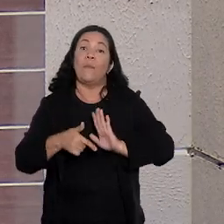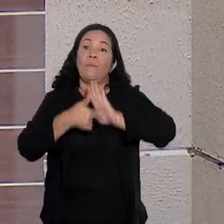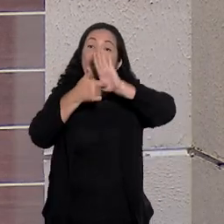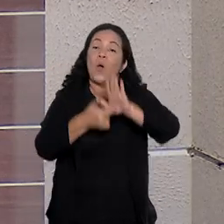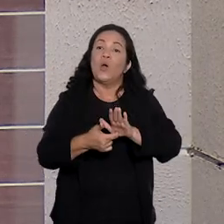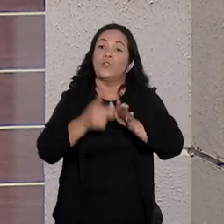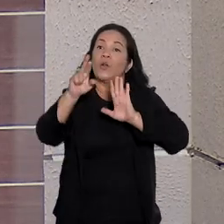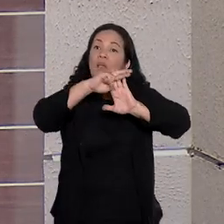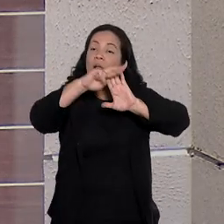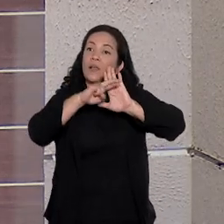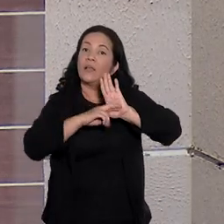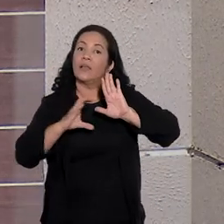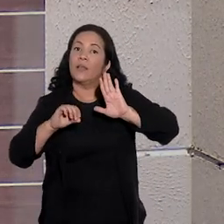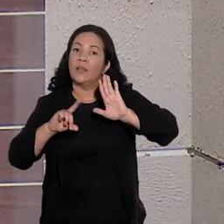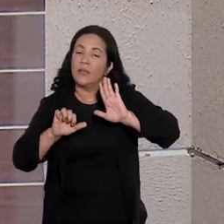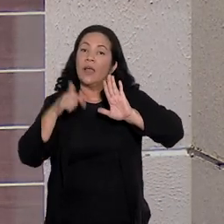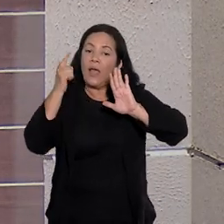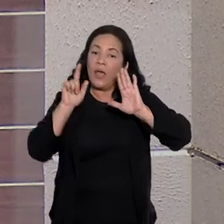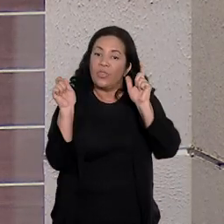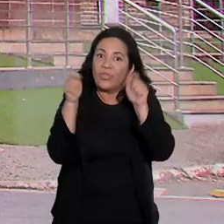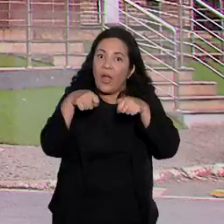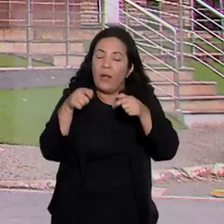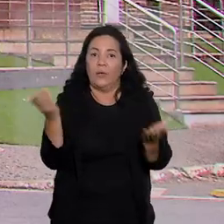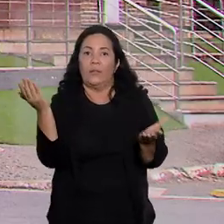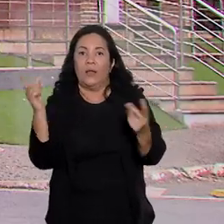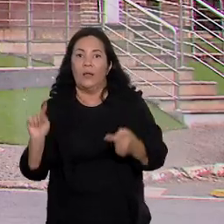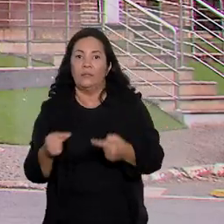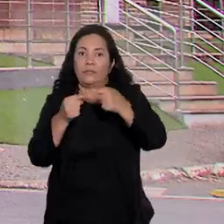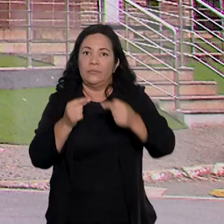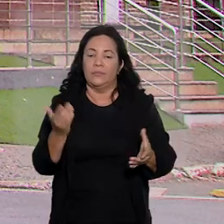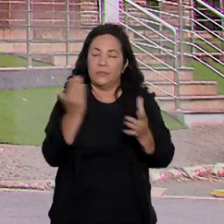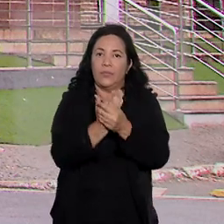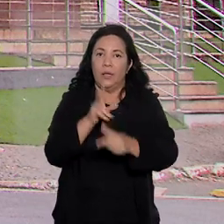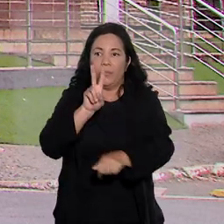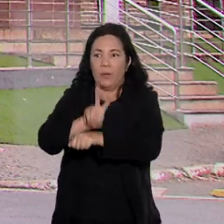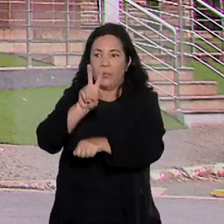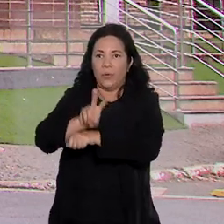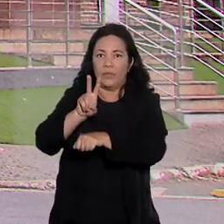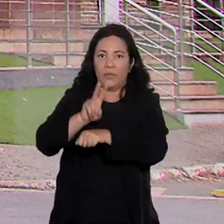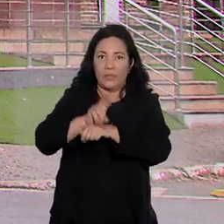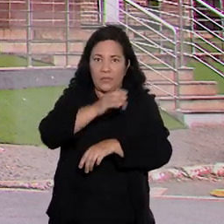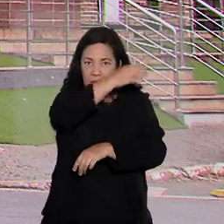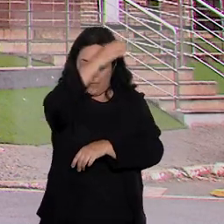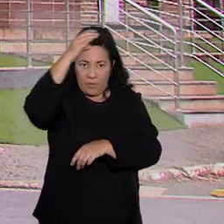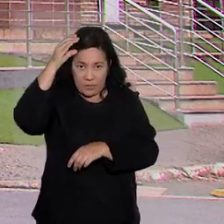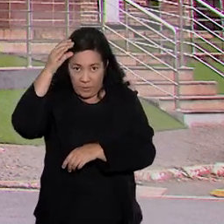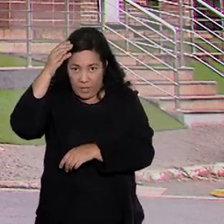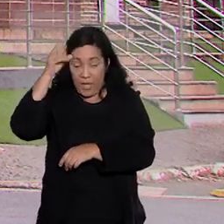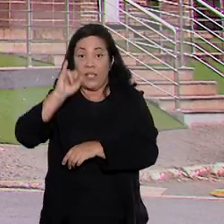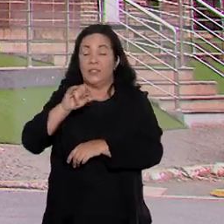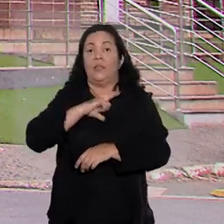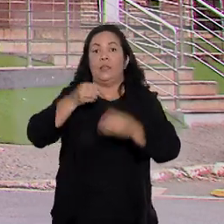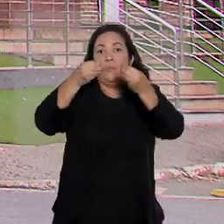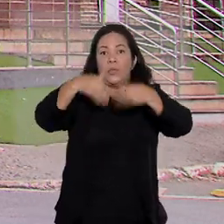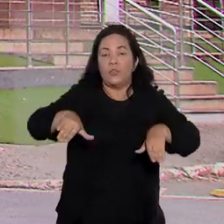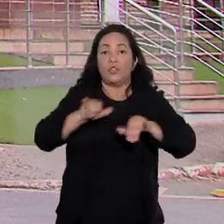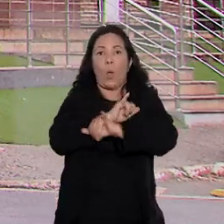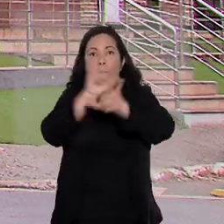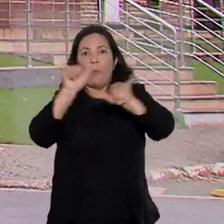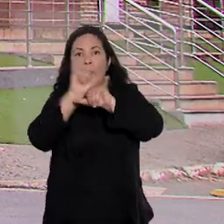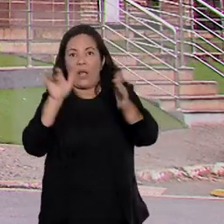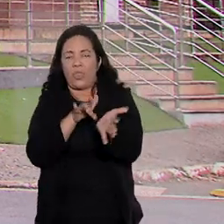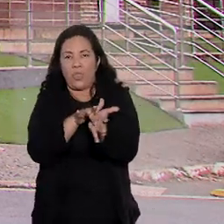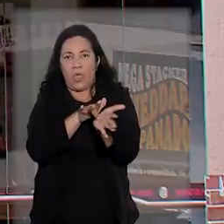normas do CDC deveriam ser aplicadas no caso, já que se destinam a proteger o consumidor de práticas desleais, como a